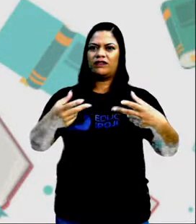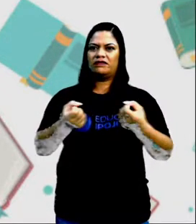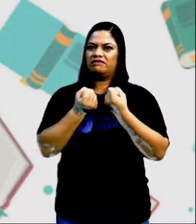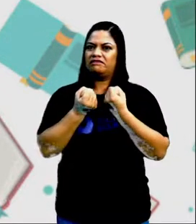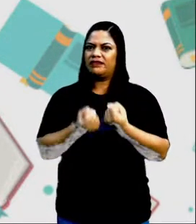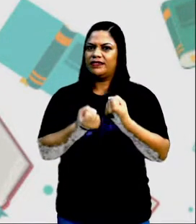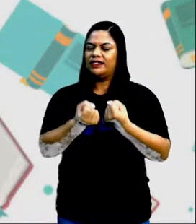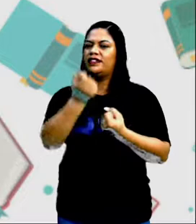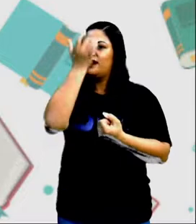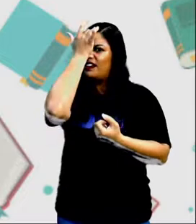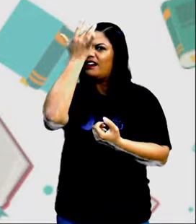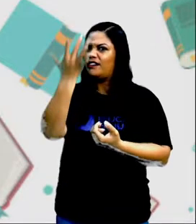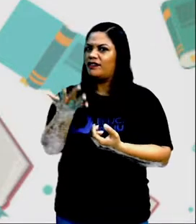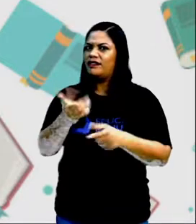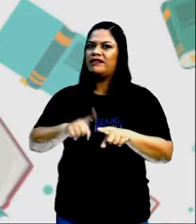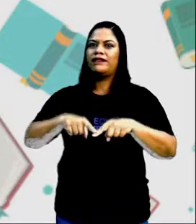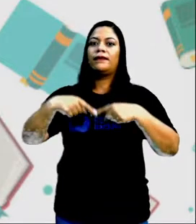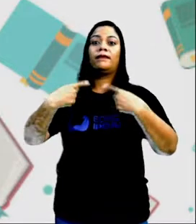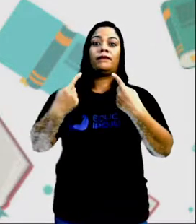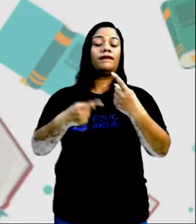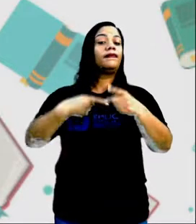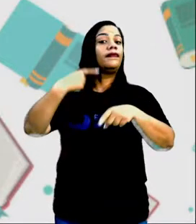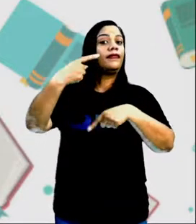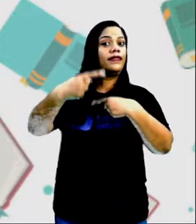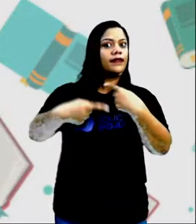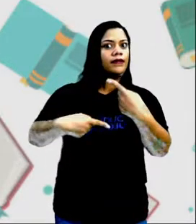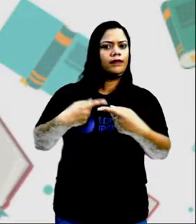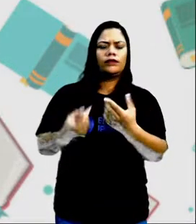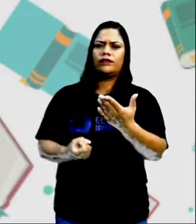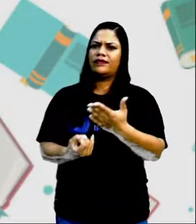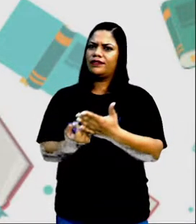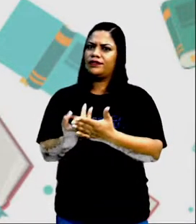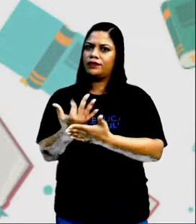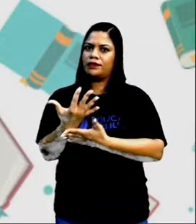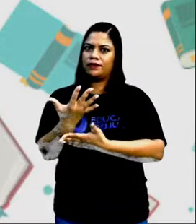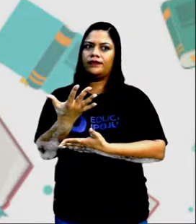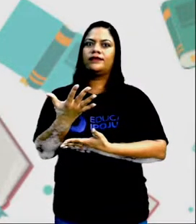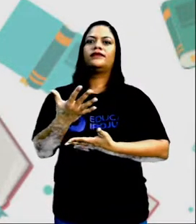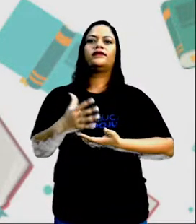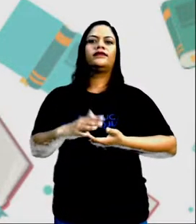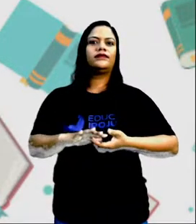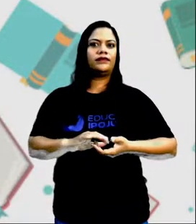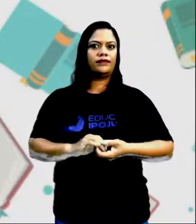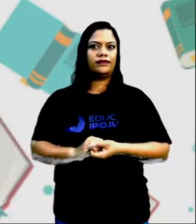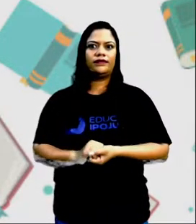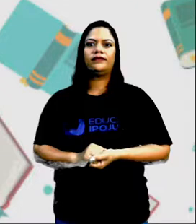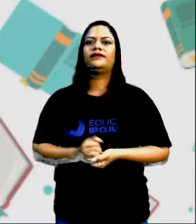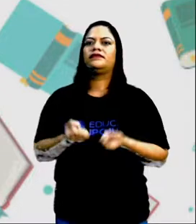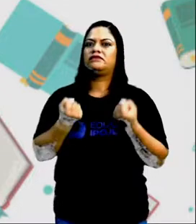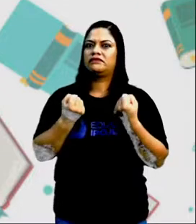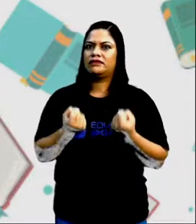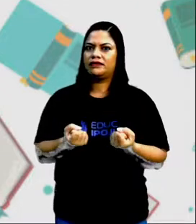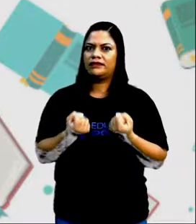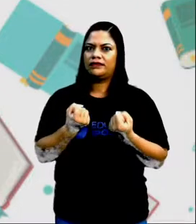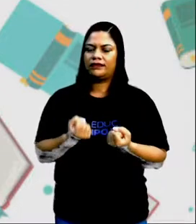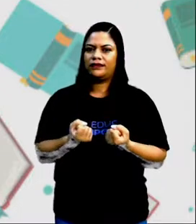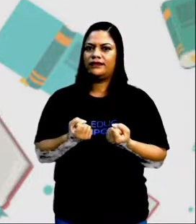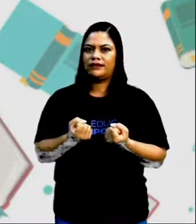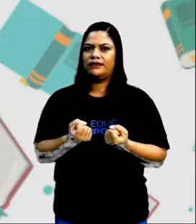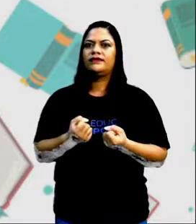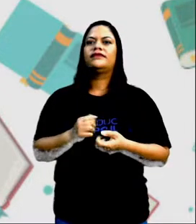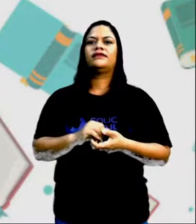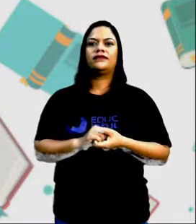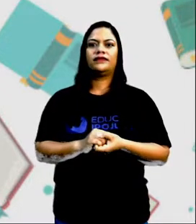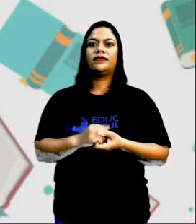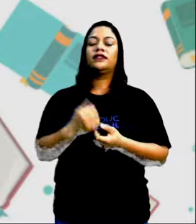fácil Mais tarde descobriu que os fardos em cima de dois pedaços